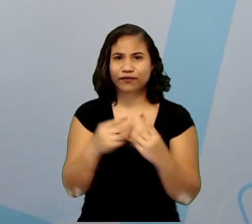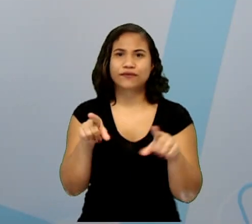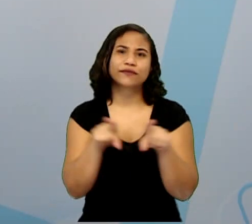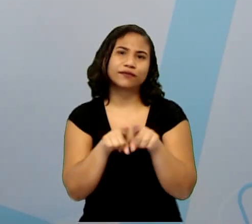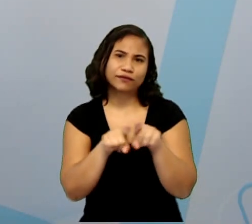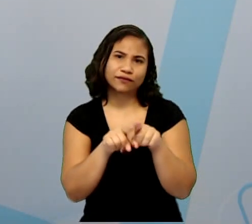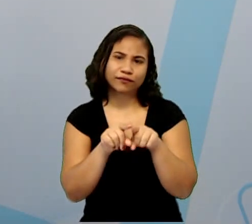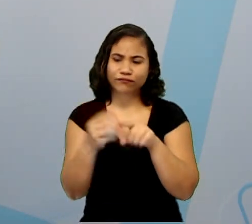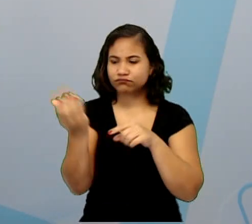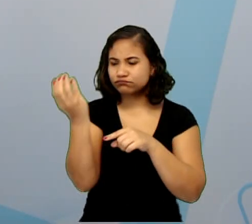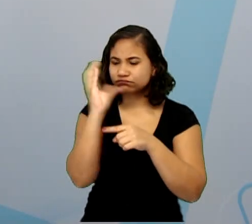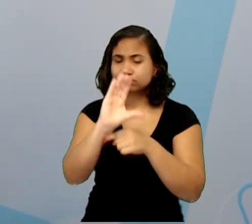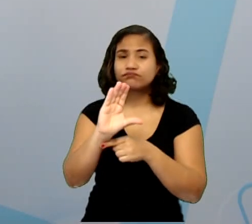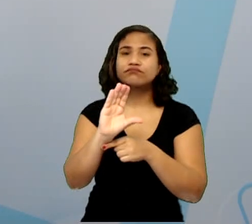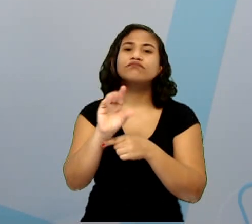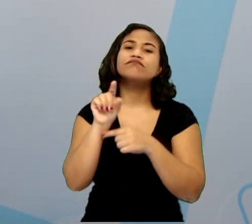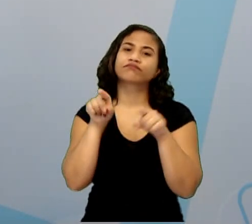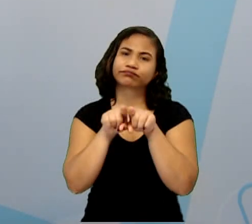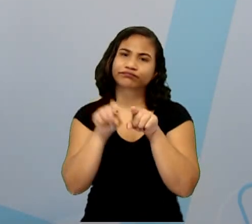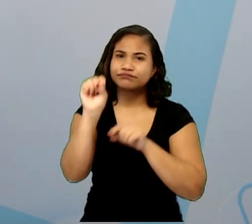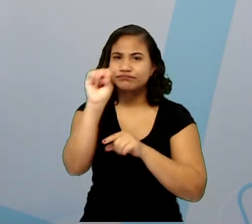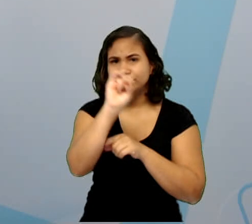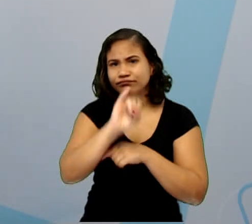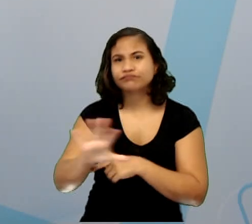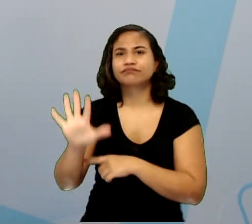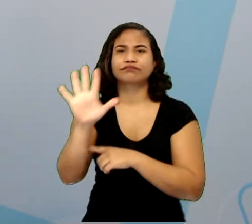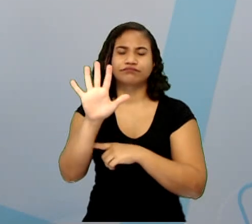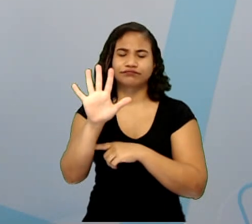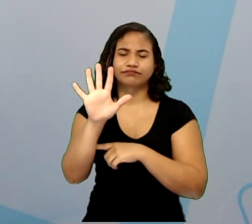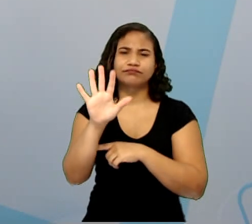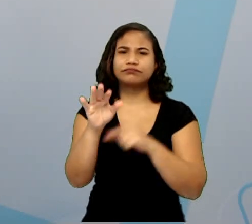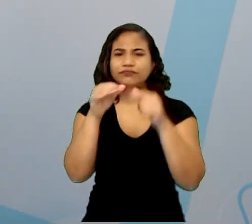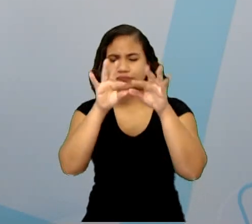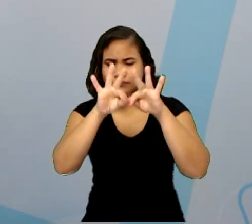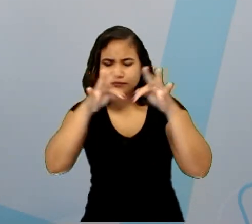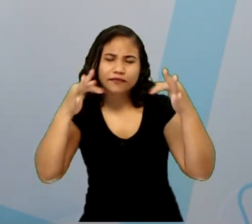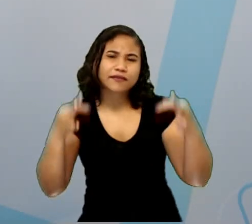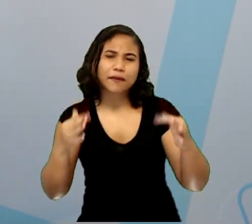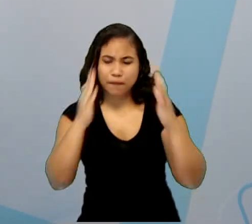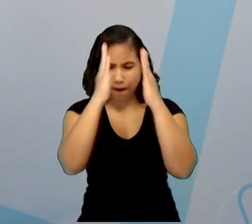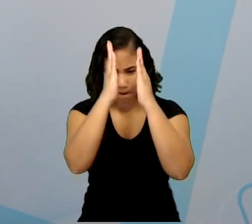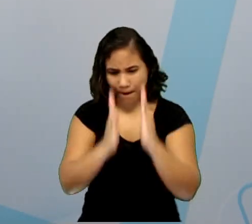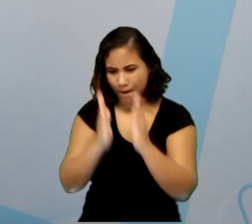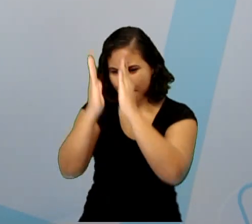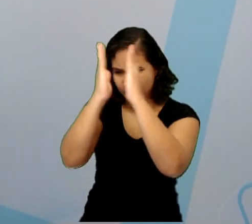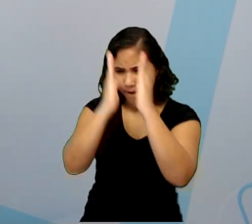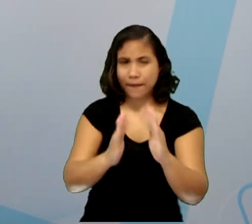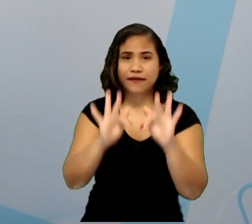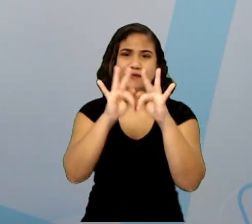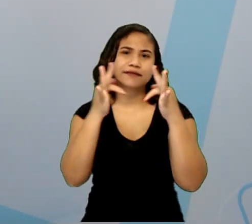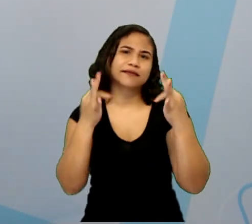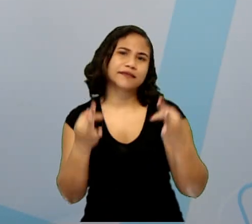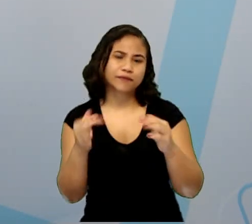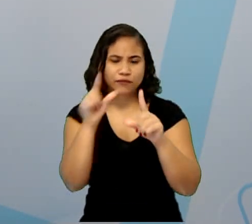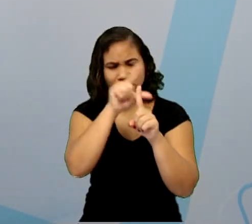coloquei aí nessa cadeia alimentar simples. Ou seja, o trigo,